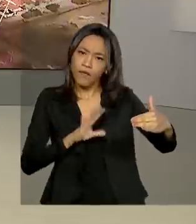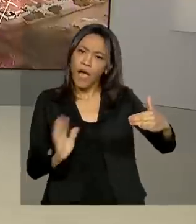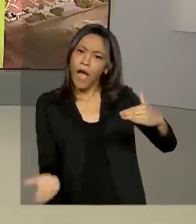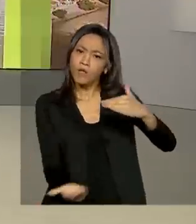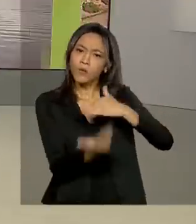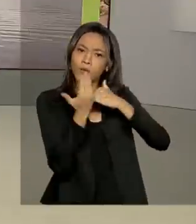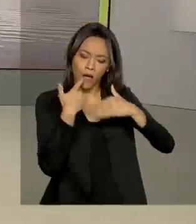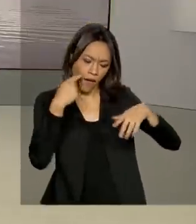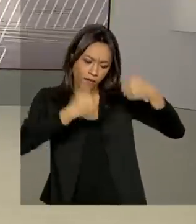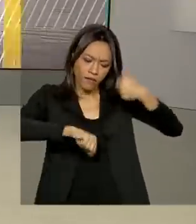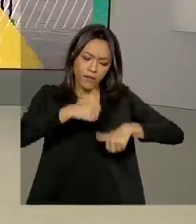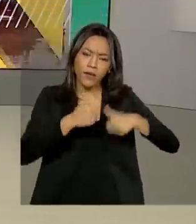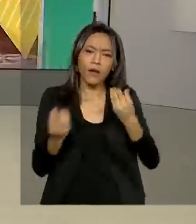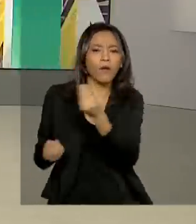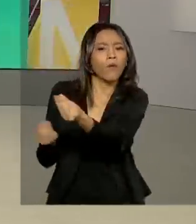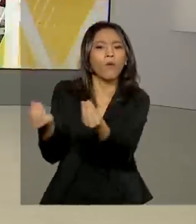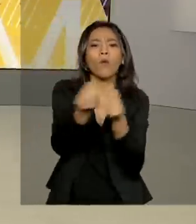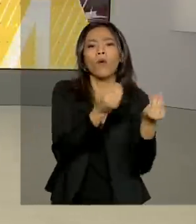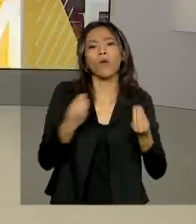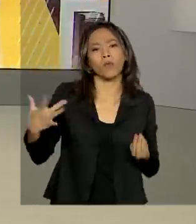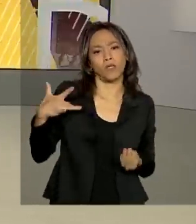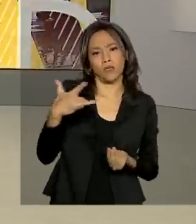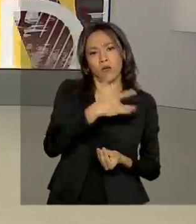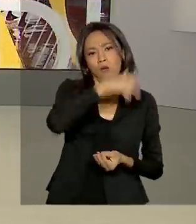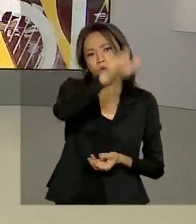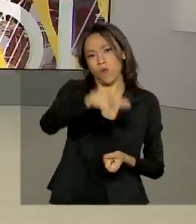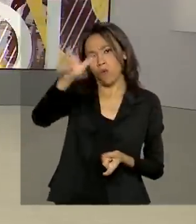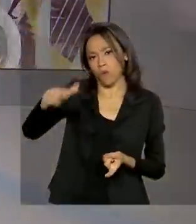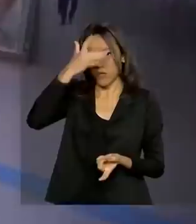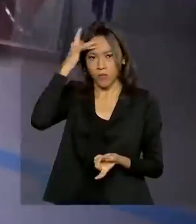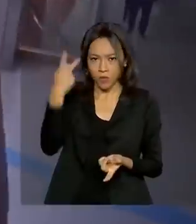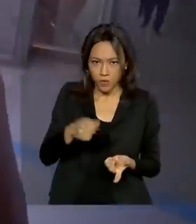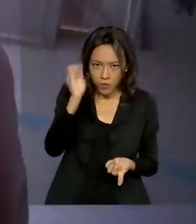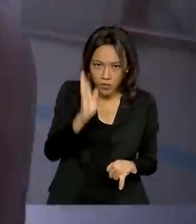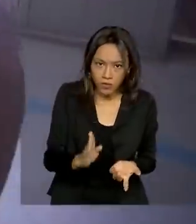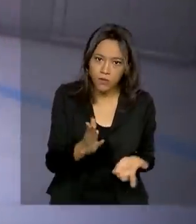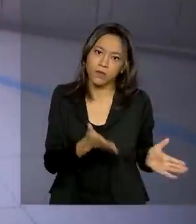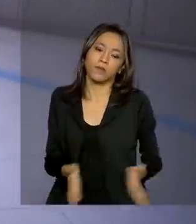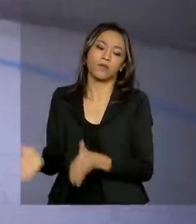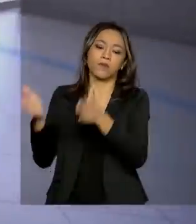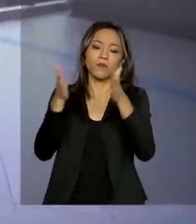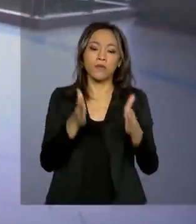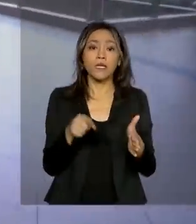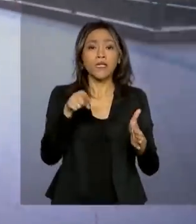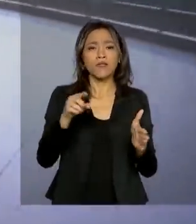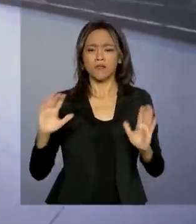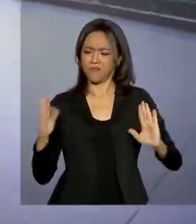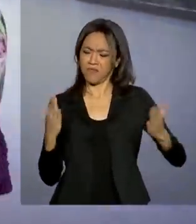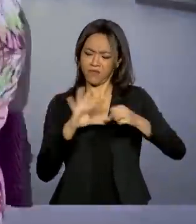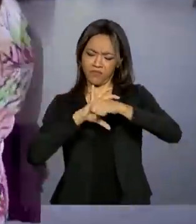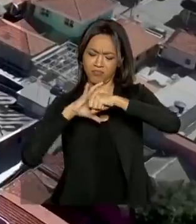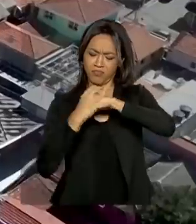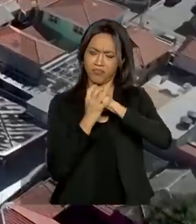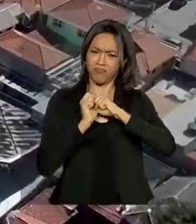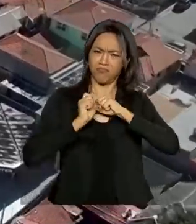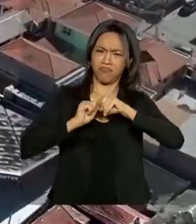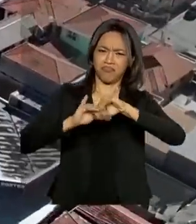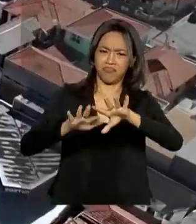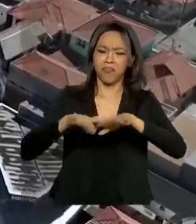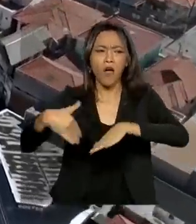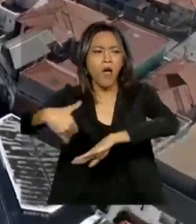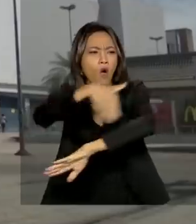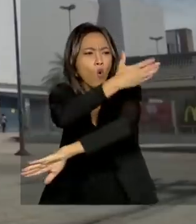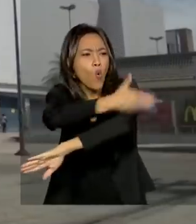avaliar como anda a saúde mental do brasileiro. Em tempos de pandemia do coronavírus, com ruas